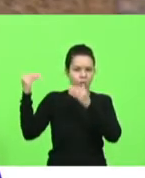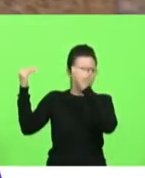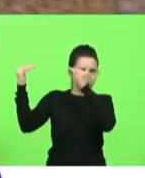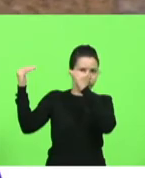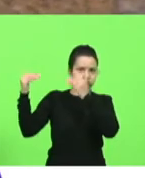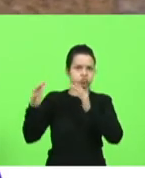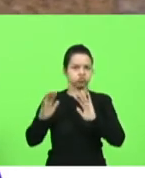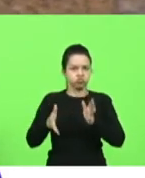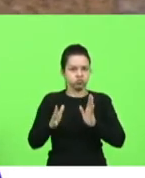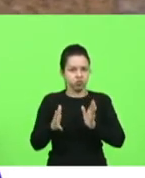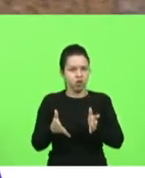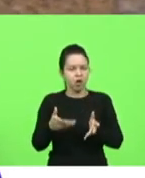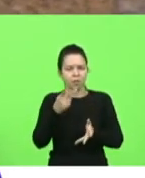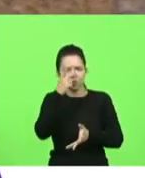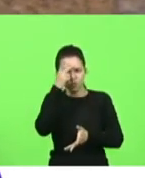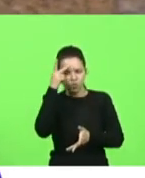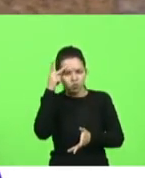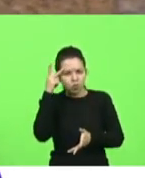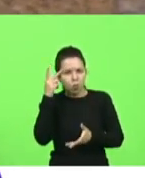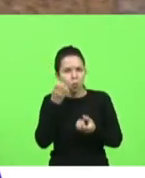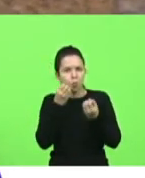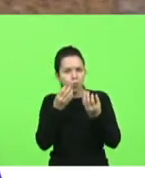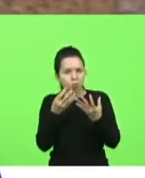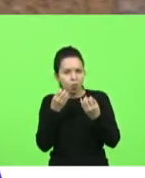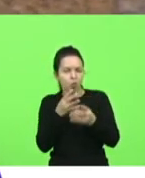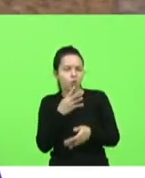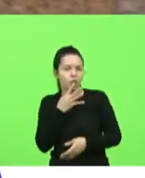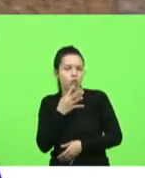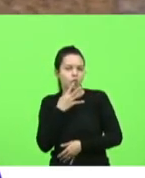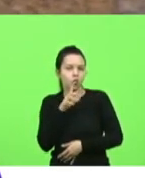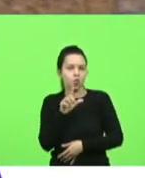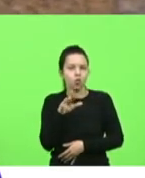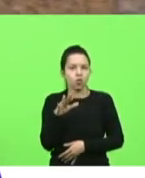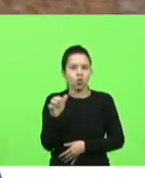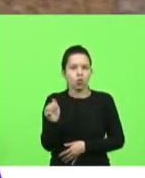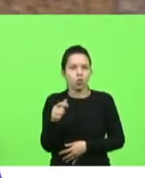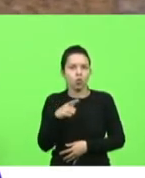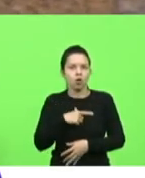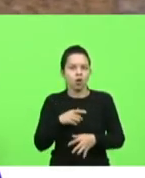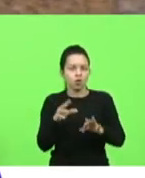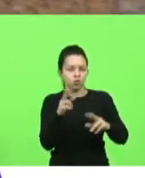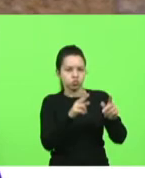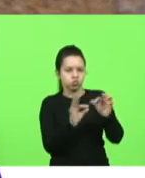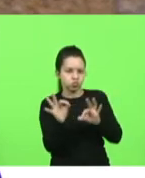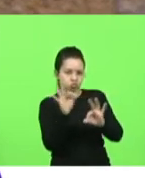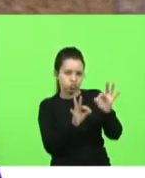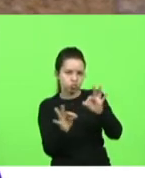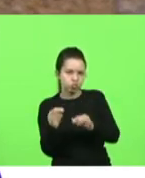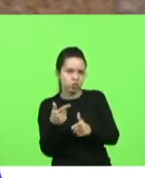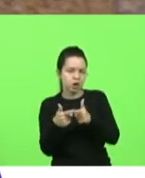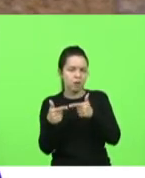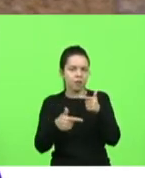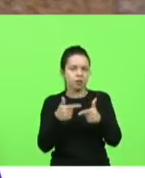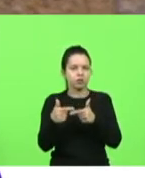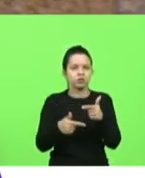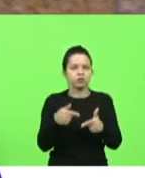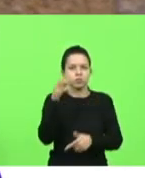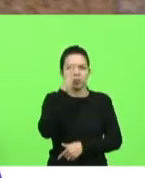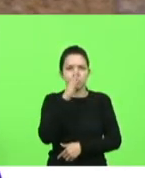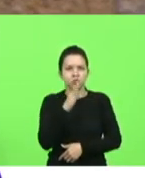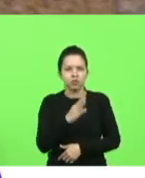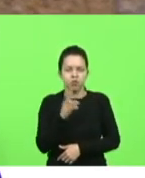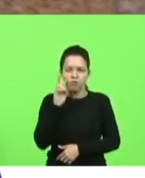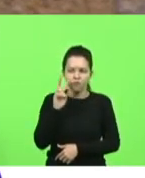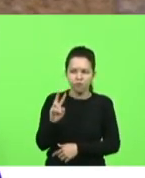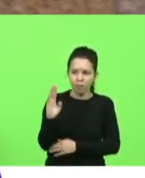pessoas maravilhosas que eu conheci o Lula um dos maiores escultores aqui do Brasil mora ali em São Francisco ele consegue olhar pra um tronco de